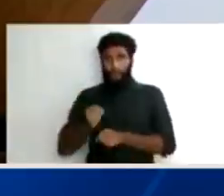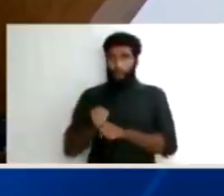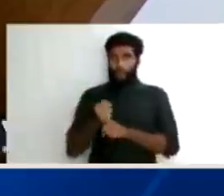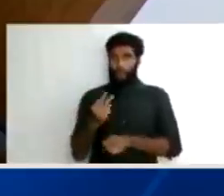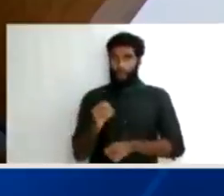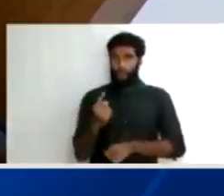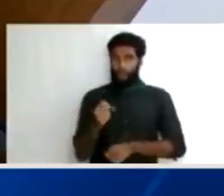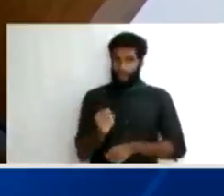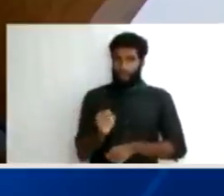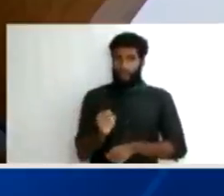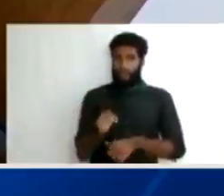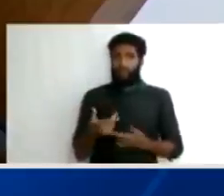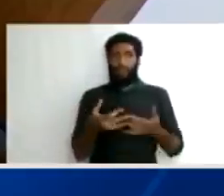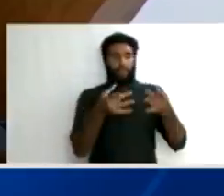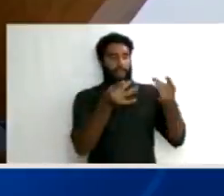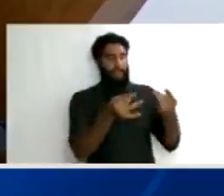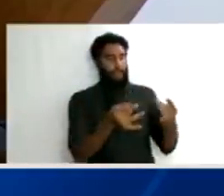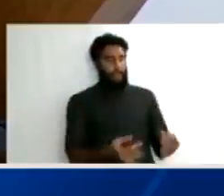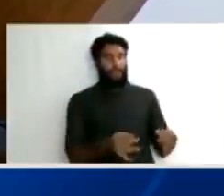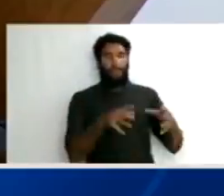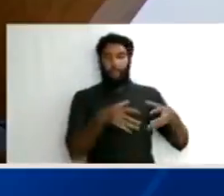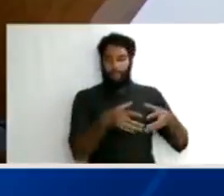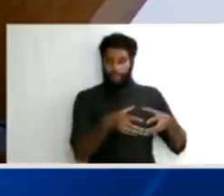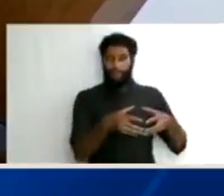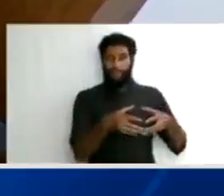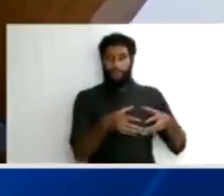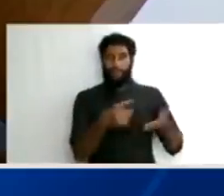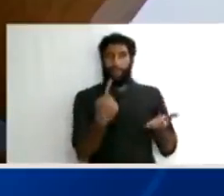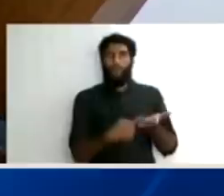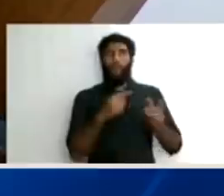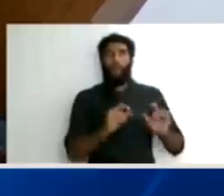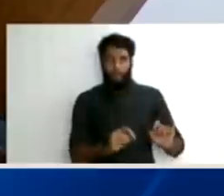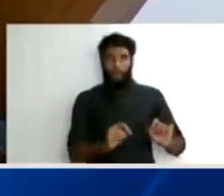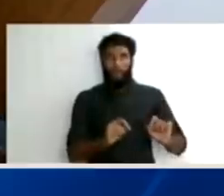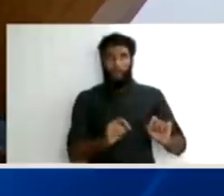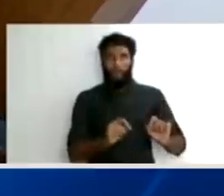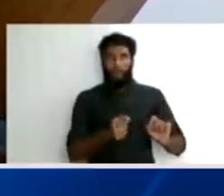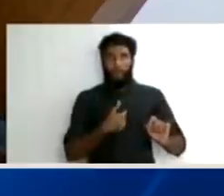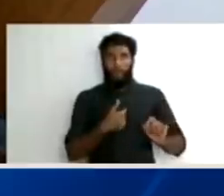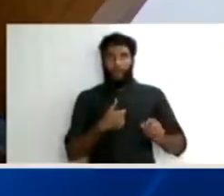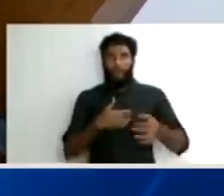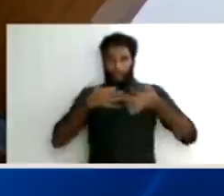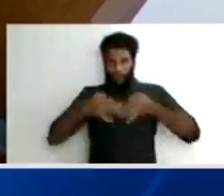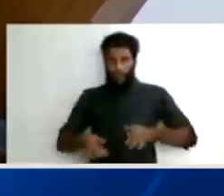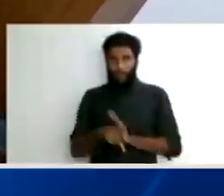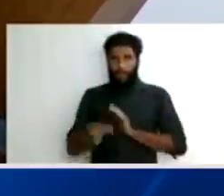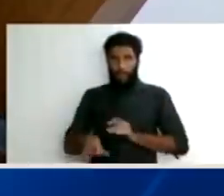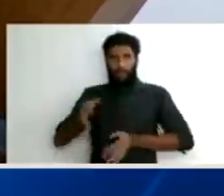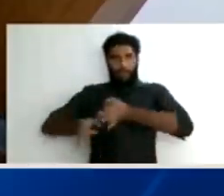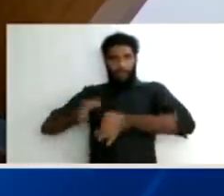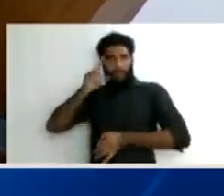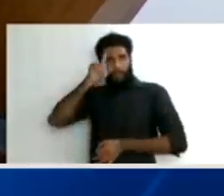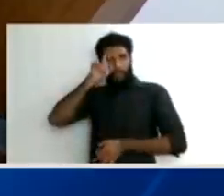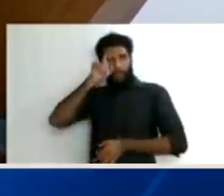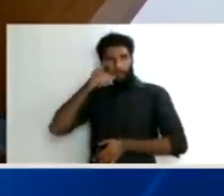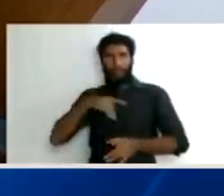nós que somos do direito, a gente entende isso de uma maneira jurídica, jurídica, mas a pessoa